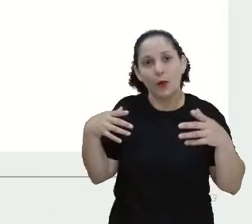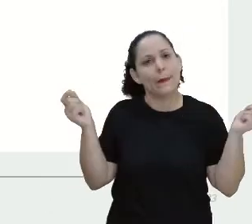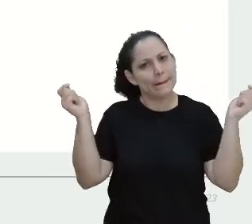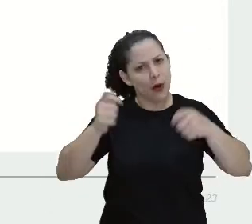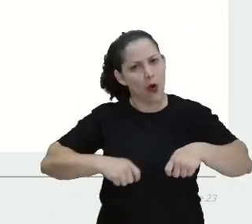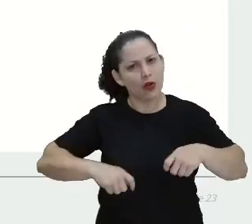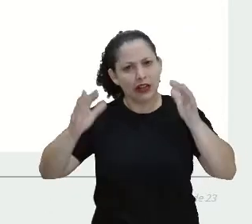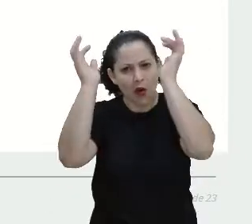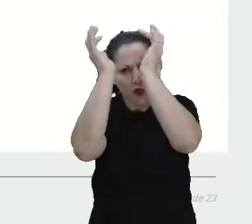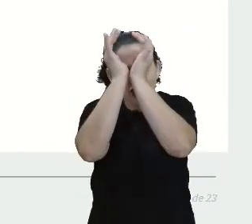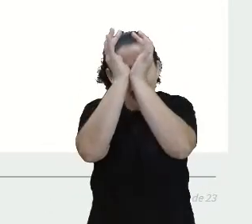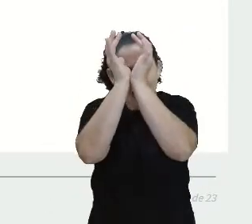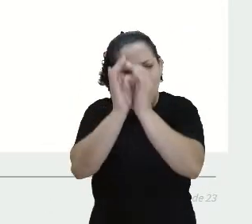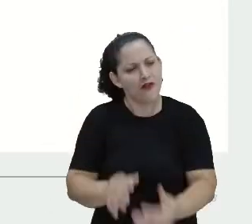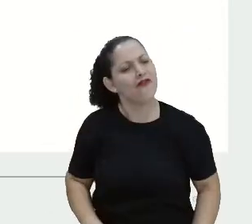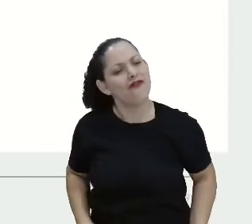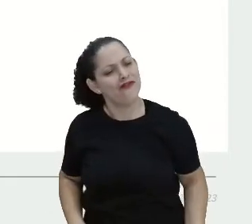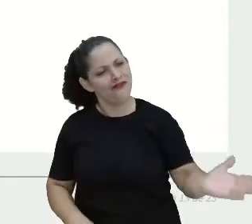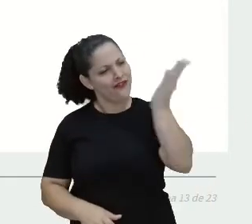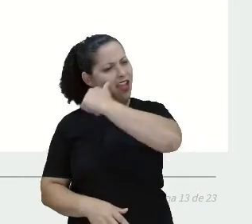você, falou a menina.